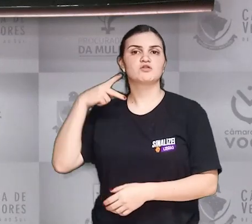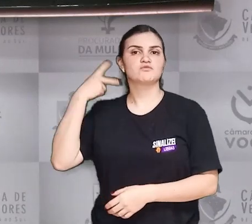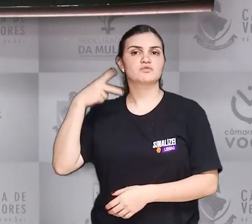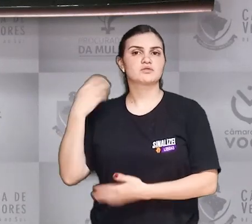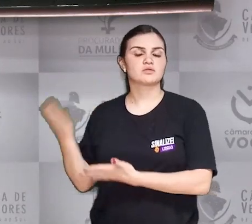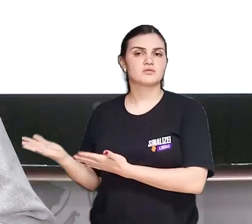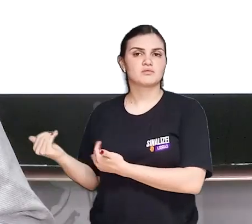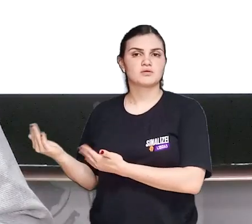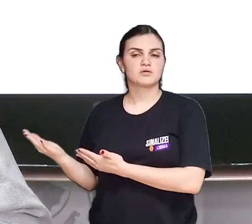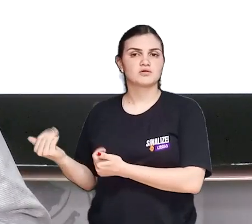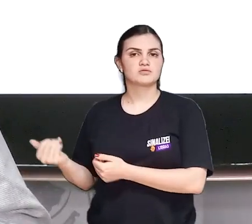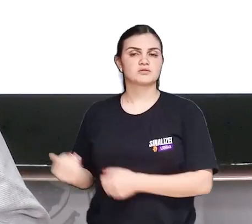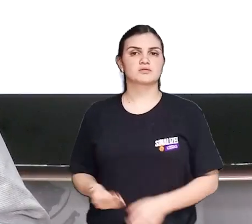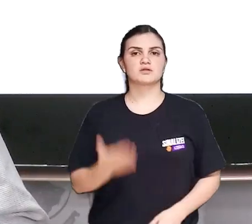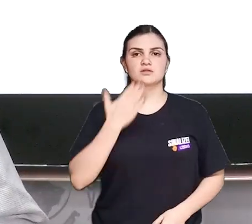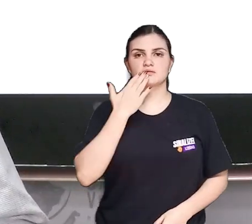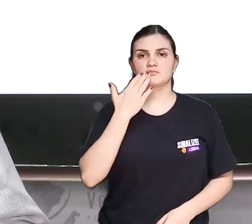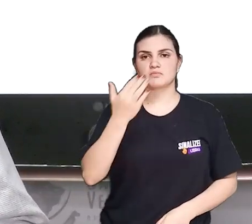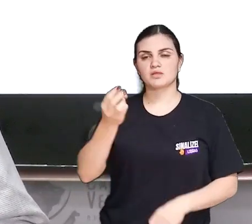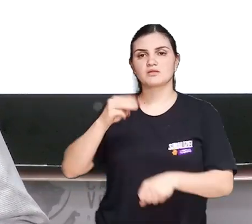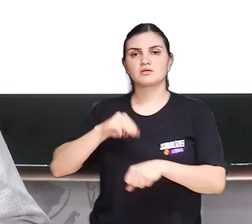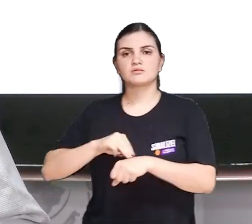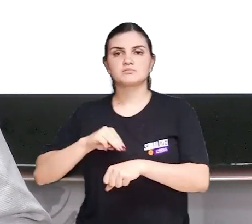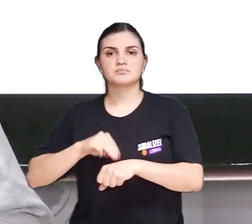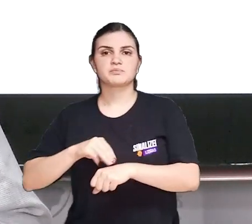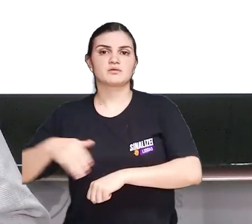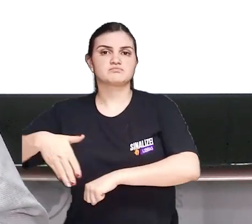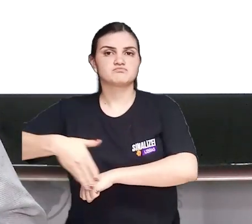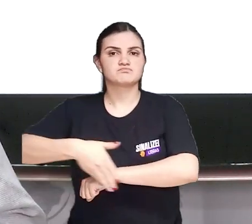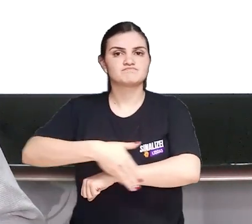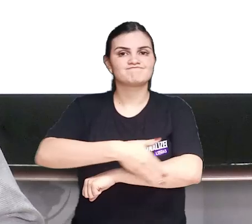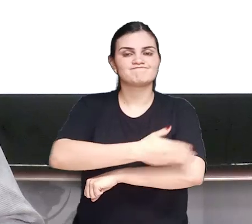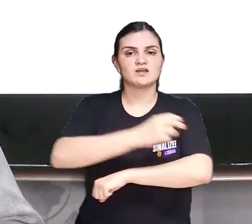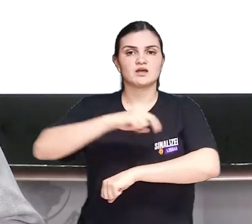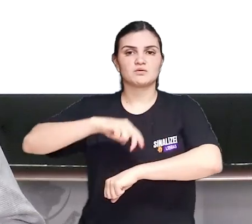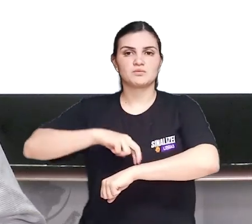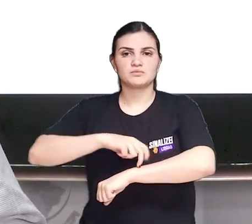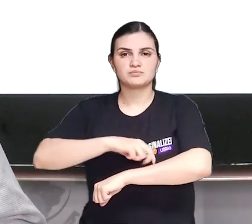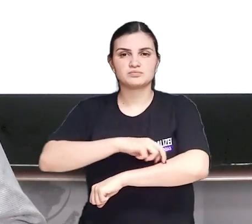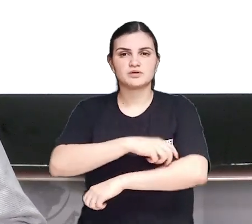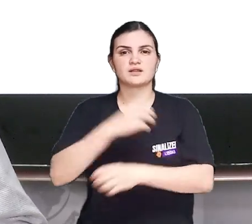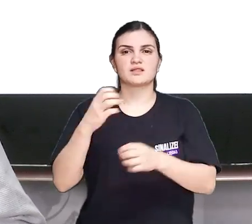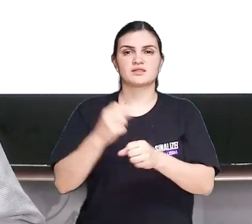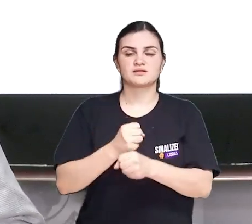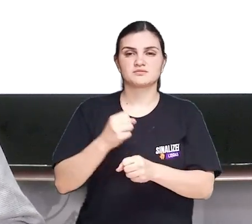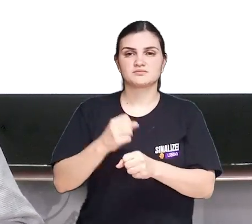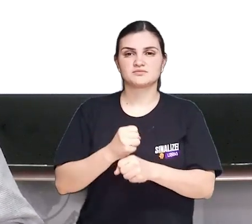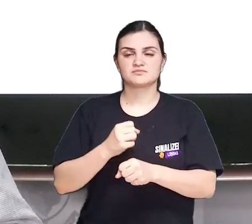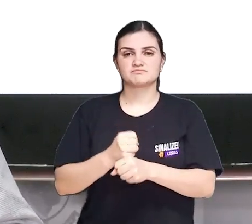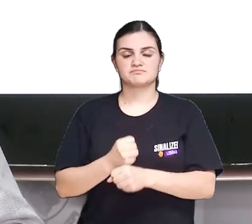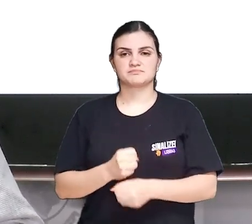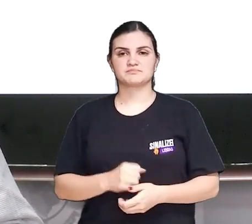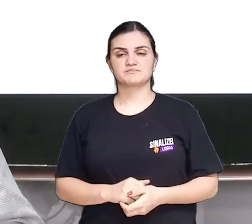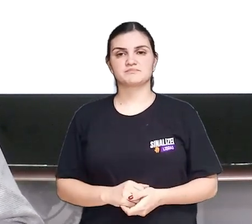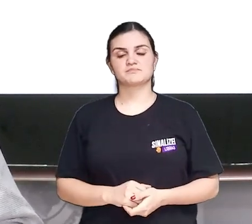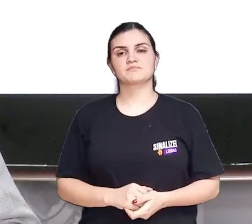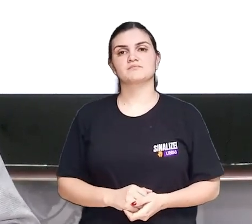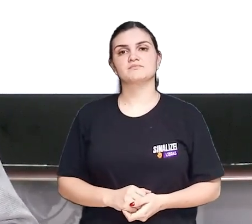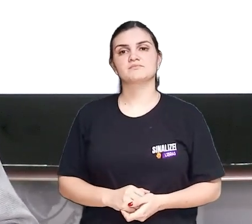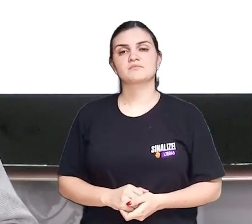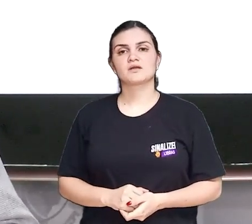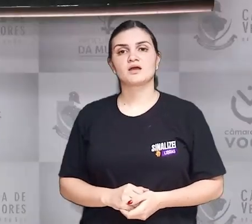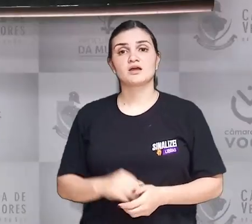Oliveira, que solicita ao Executivo Municipal a construção de uma calçada em toda a extensão da rua